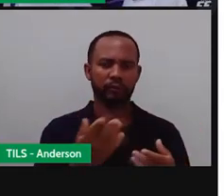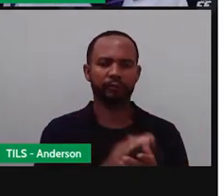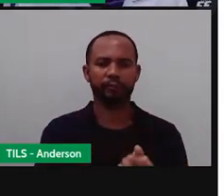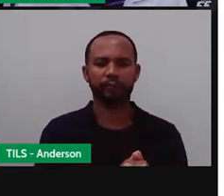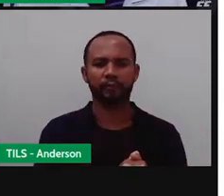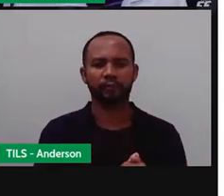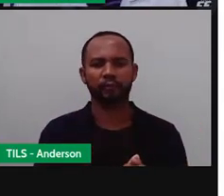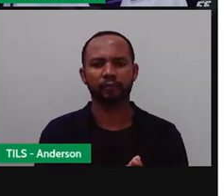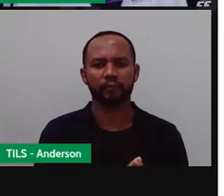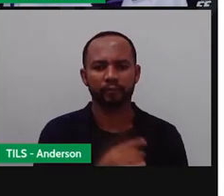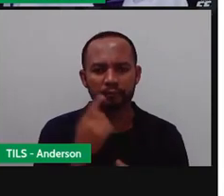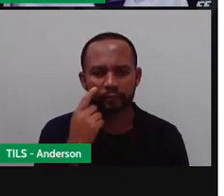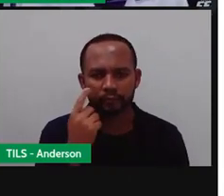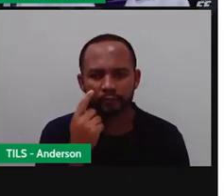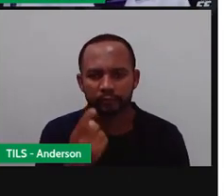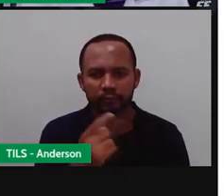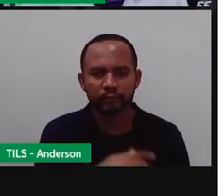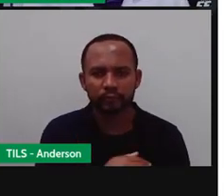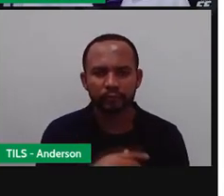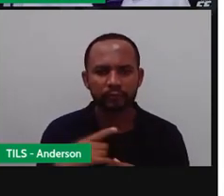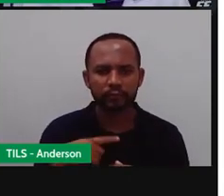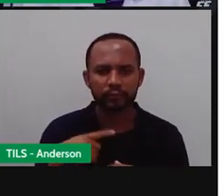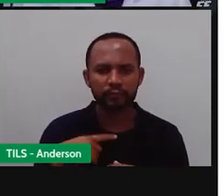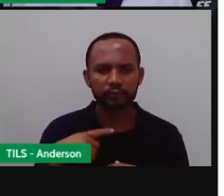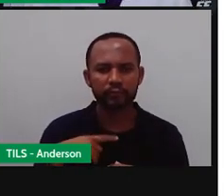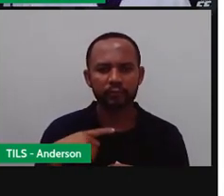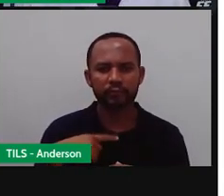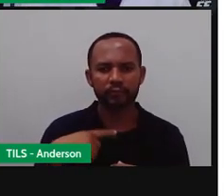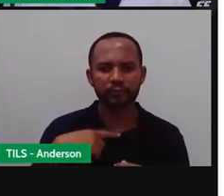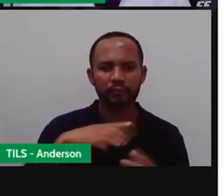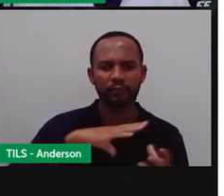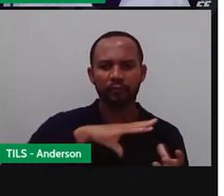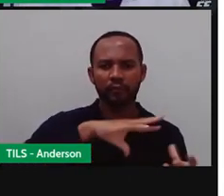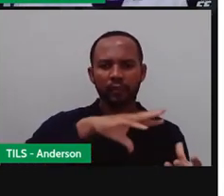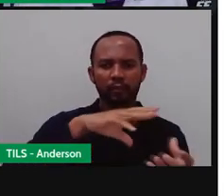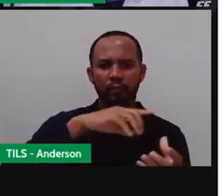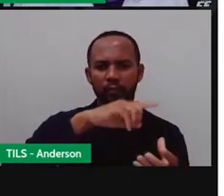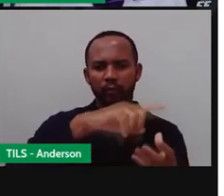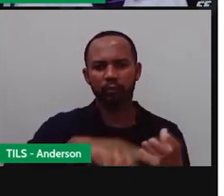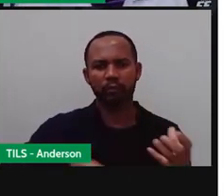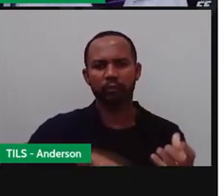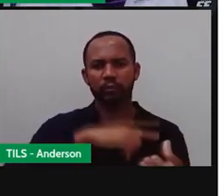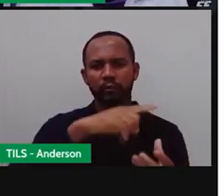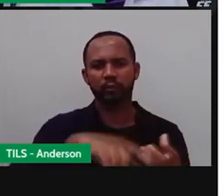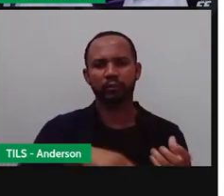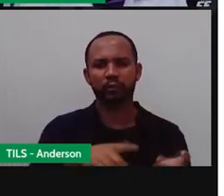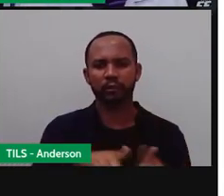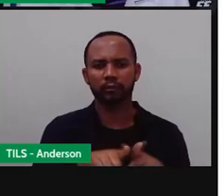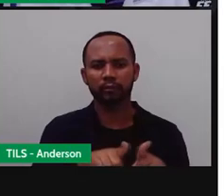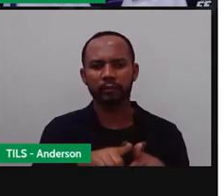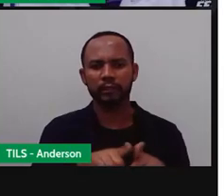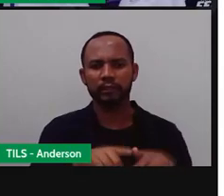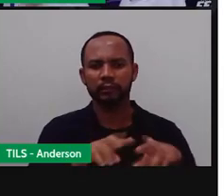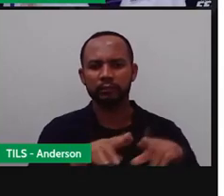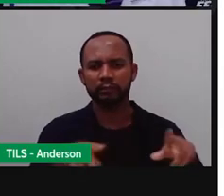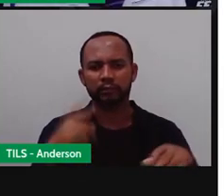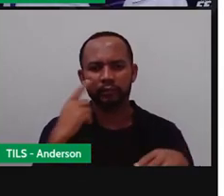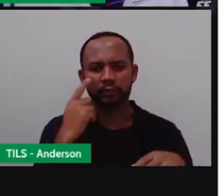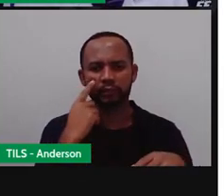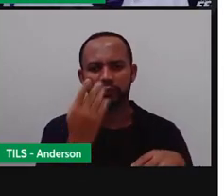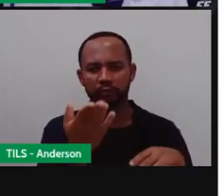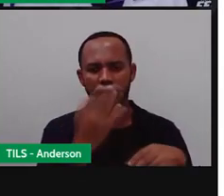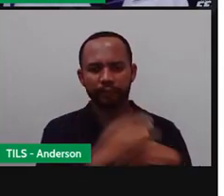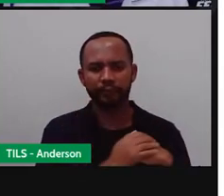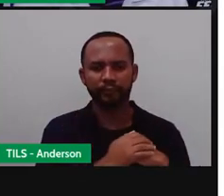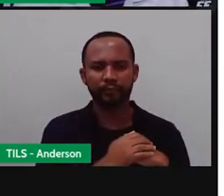O mapa mundo, né? Os continentes aí. Pois é. E esse lixo que a produzida já falou aqui sobre lixo eletrônico, sobre reciclagem, não é